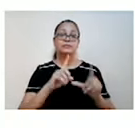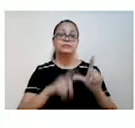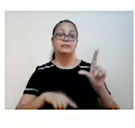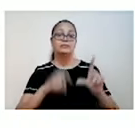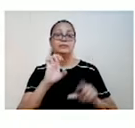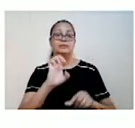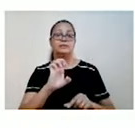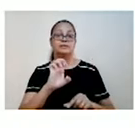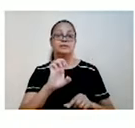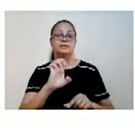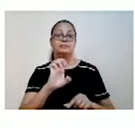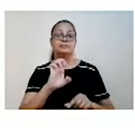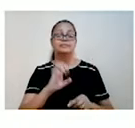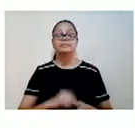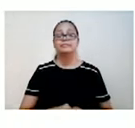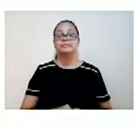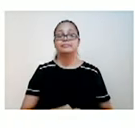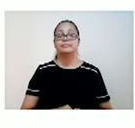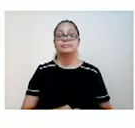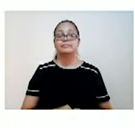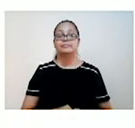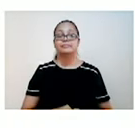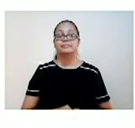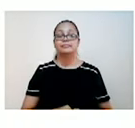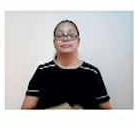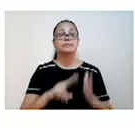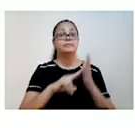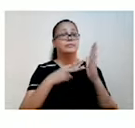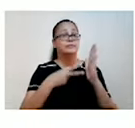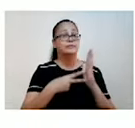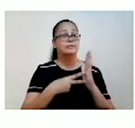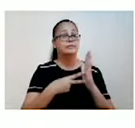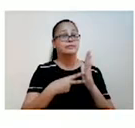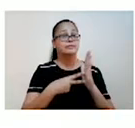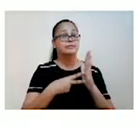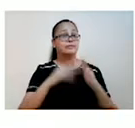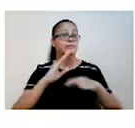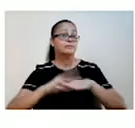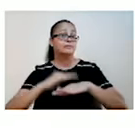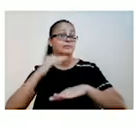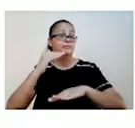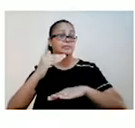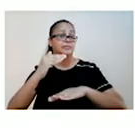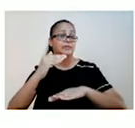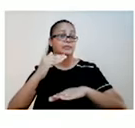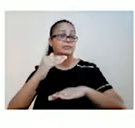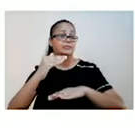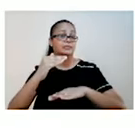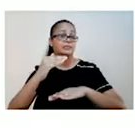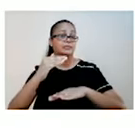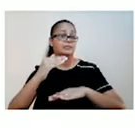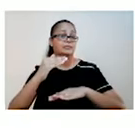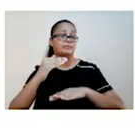significando além disso, o mesmo sentido de in addition, então besides, além disso.